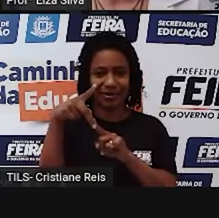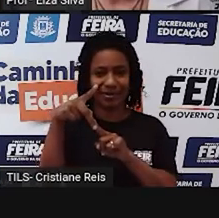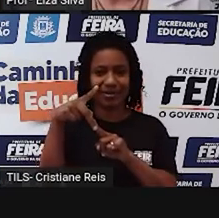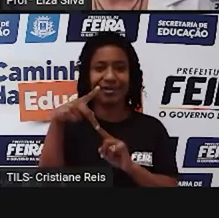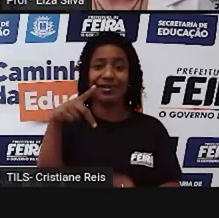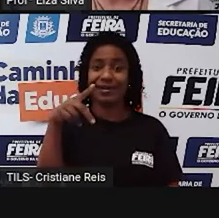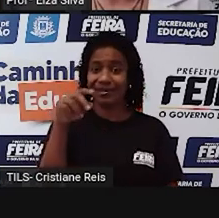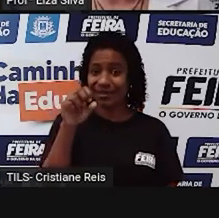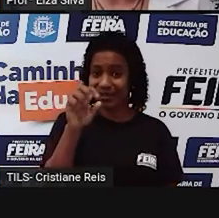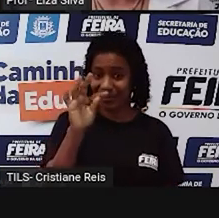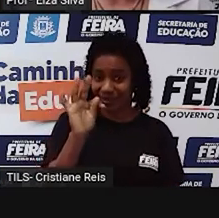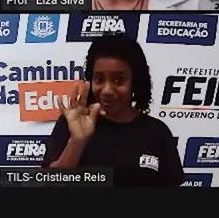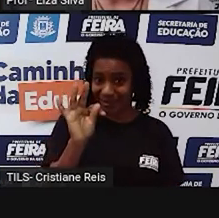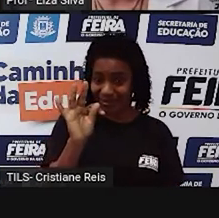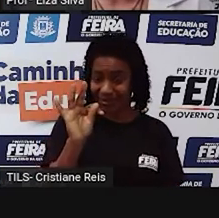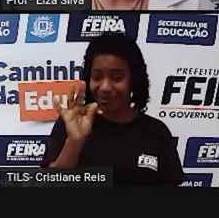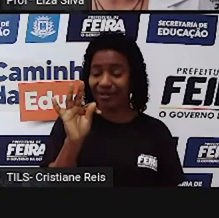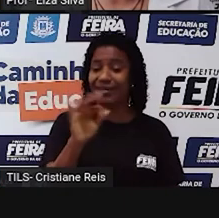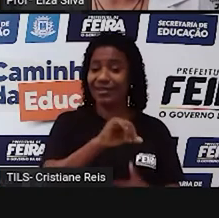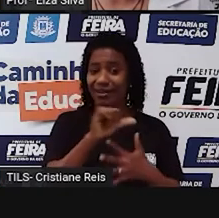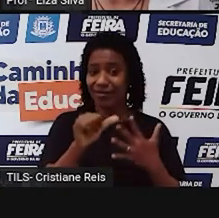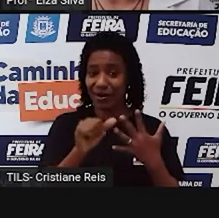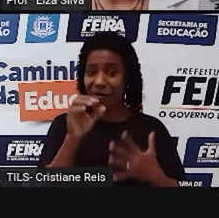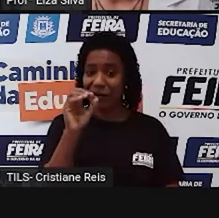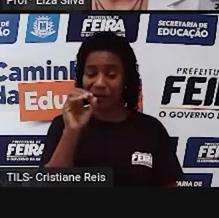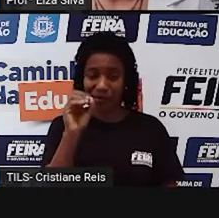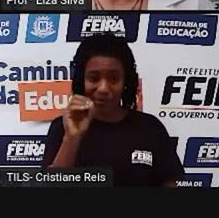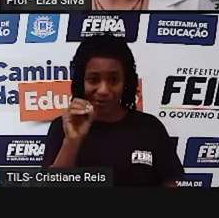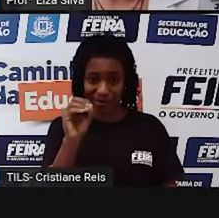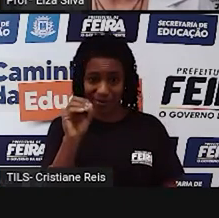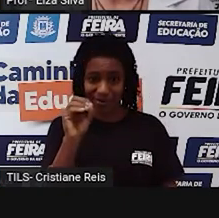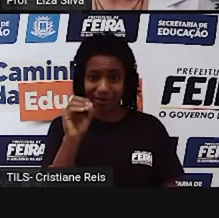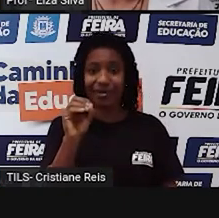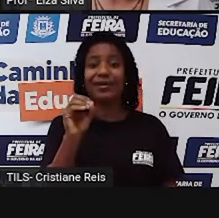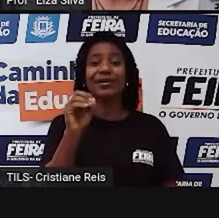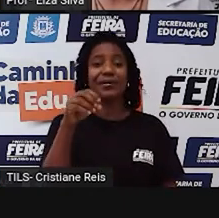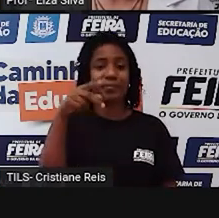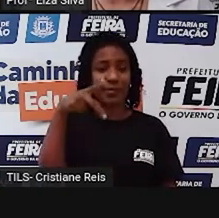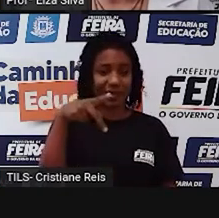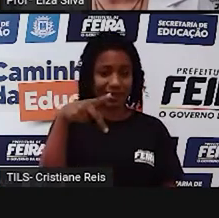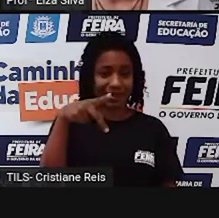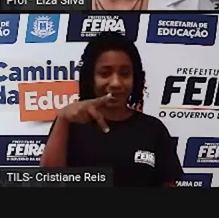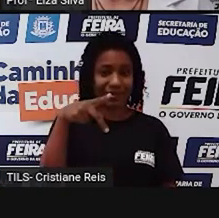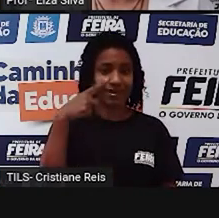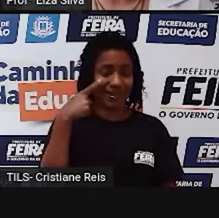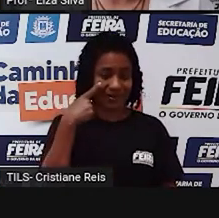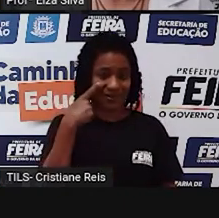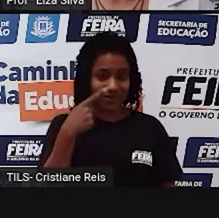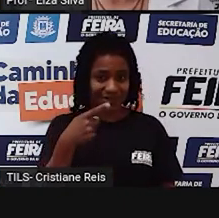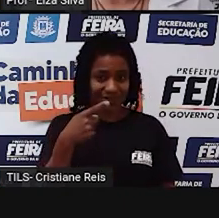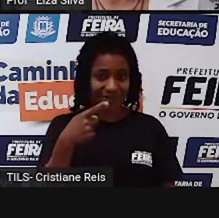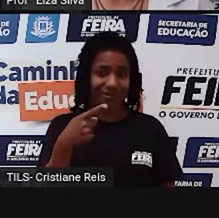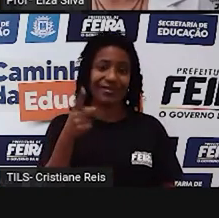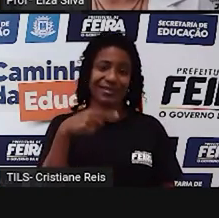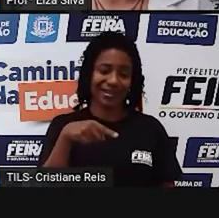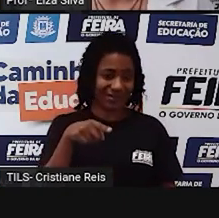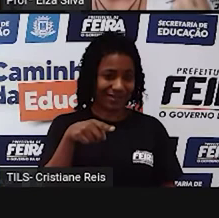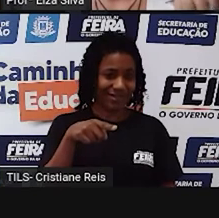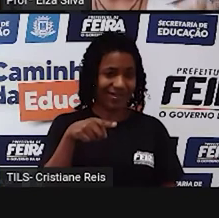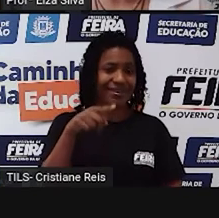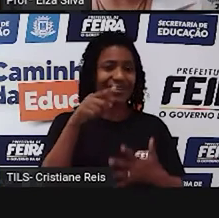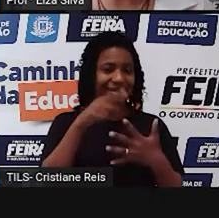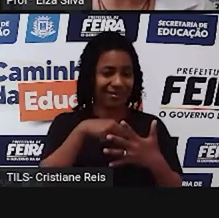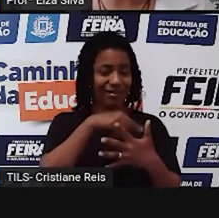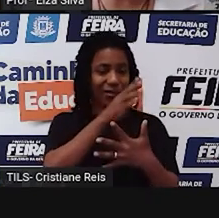T, vogal O, consoante P. C, V, C. Consoante, vogal, consoante.